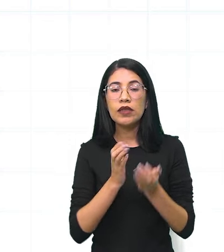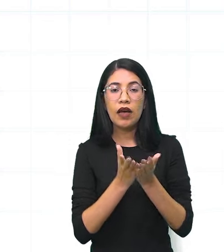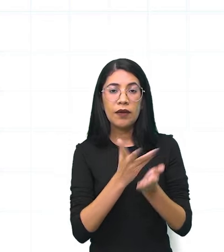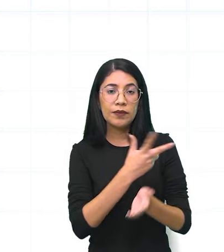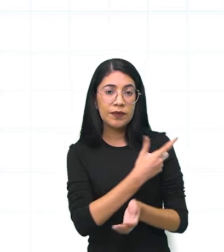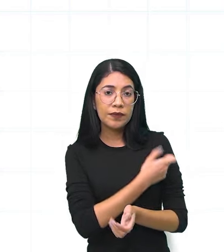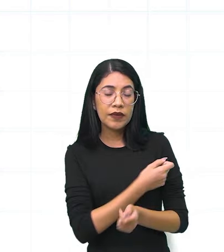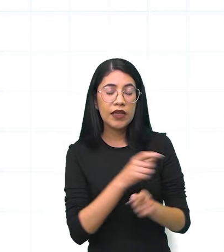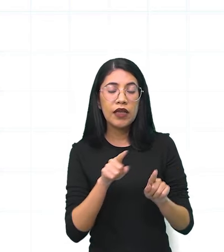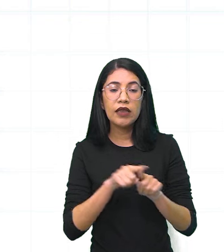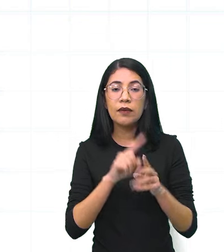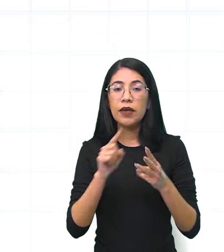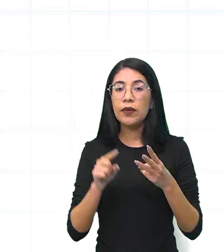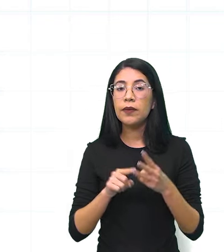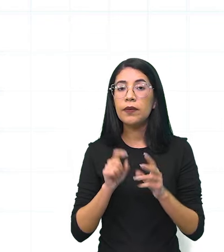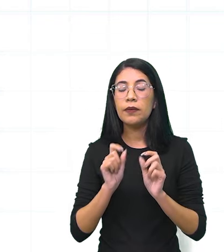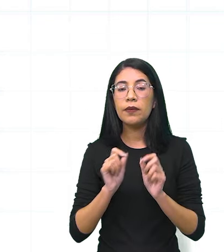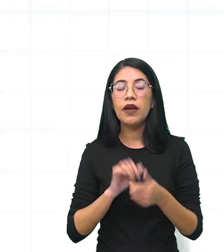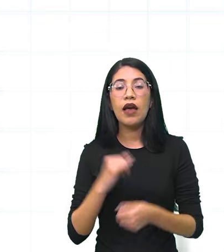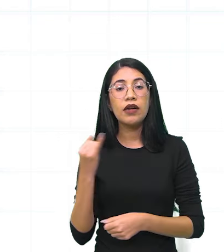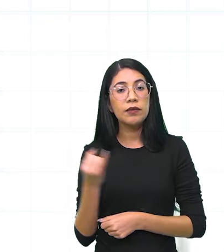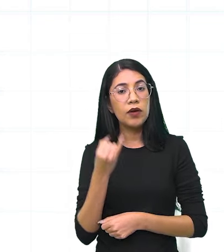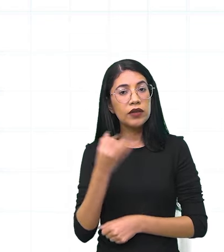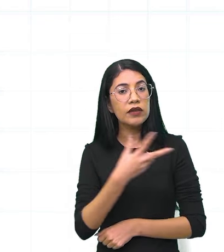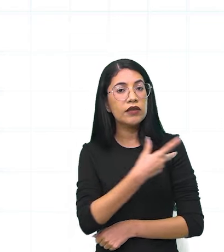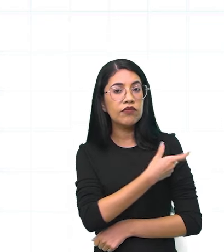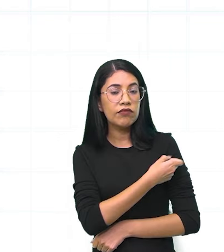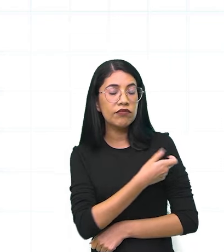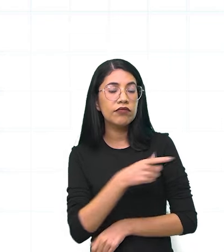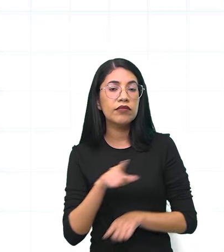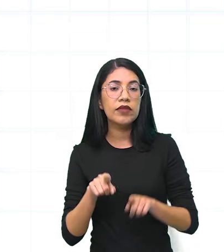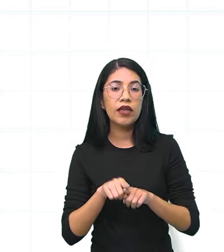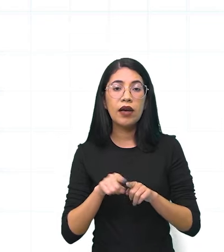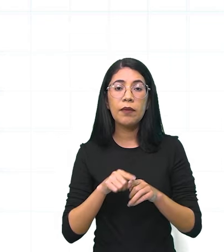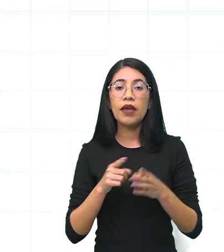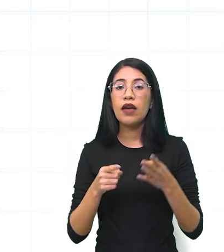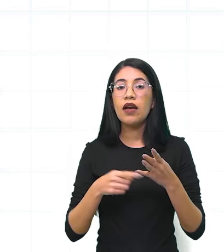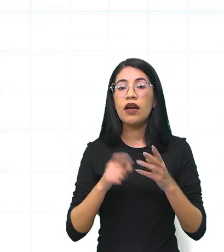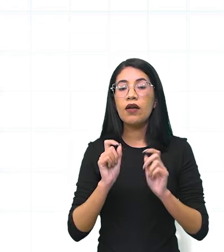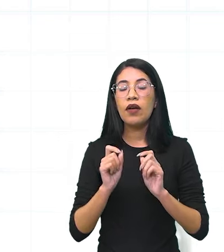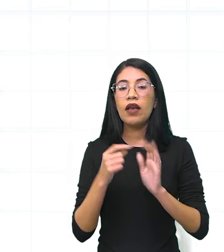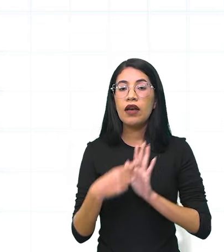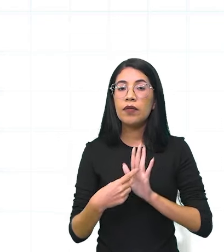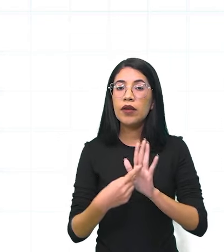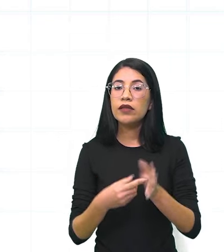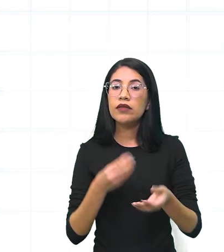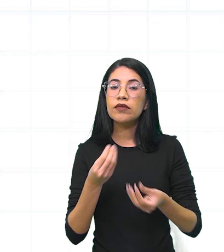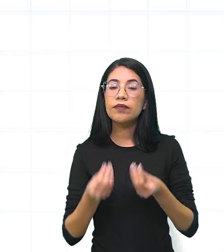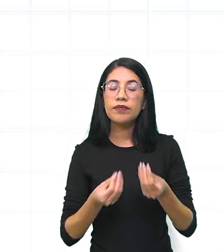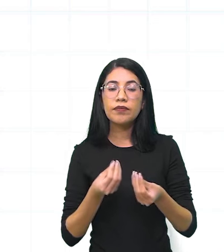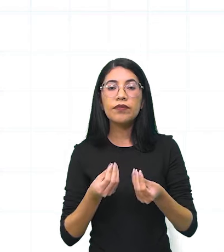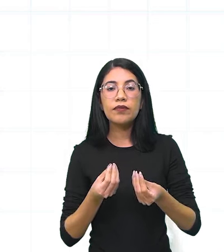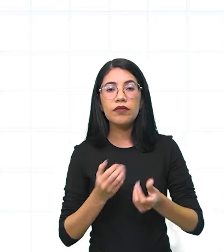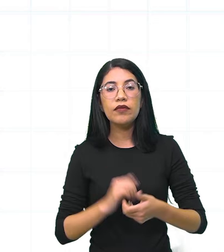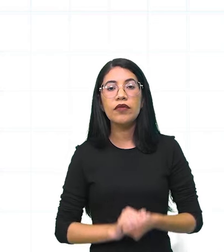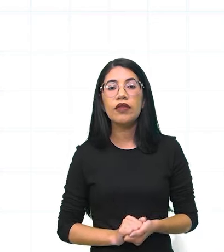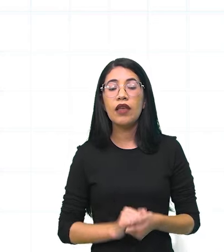vacinação. Vem falando a importância das vacinas. E agora, ele vem apresentar, como